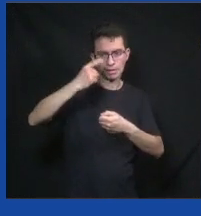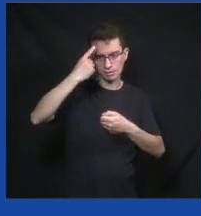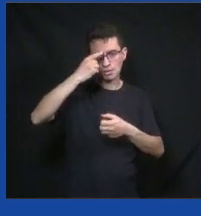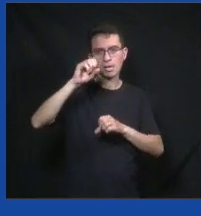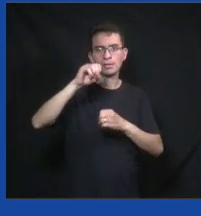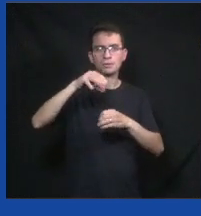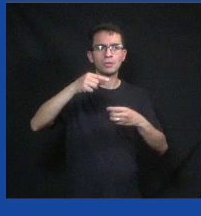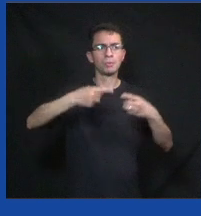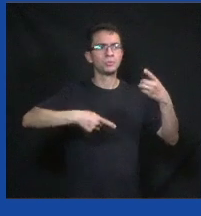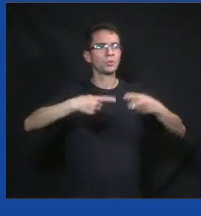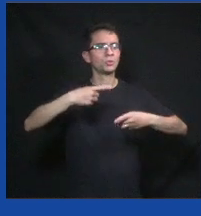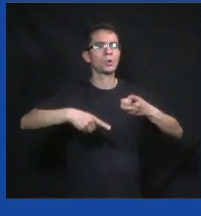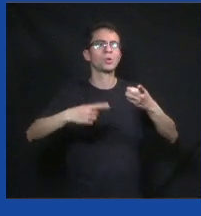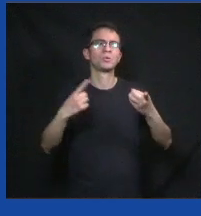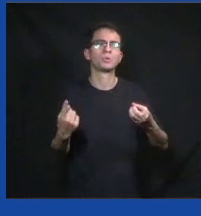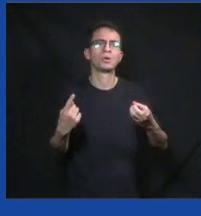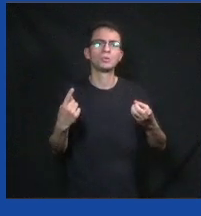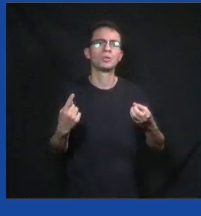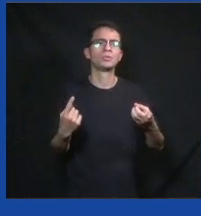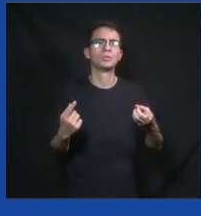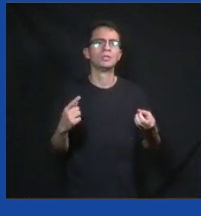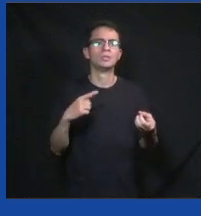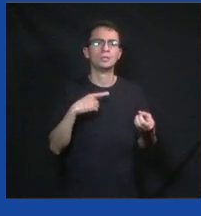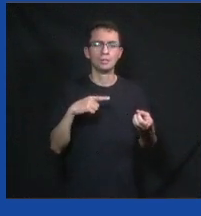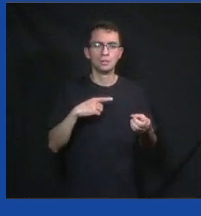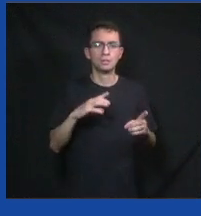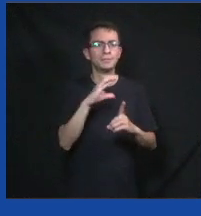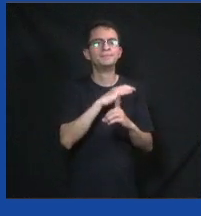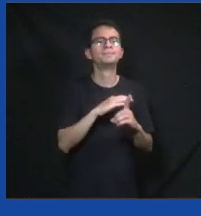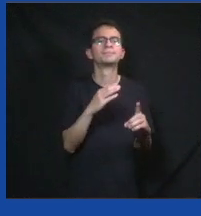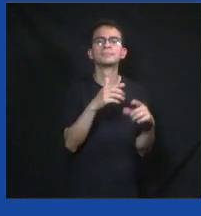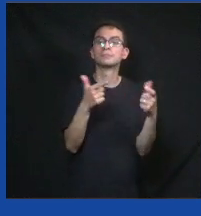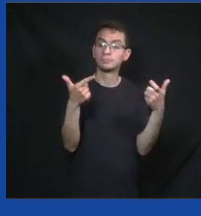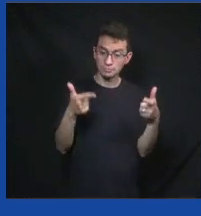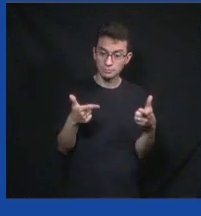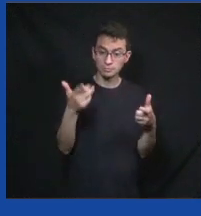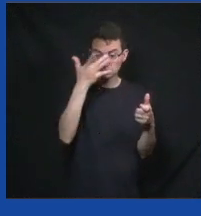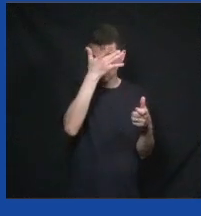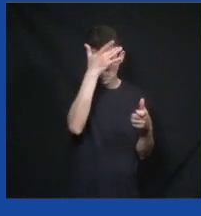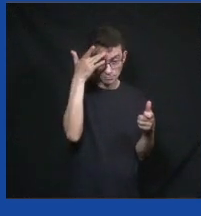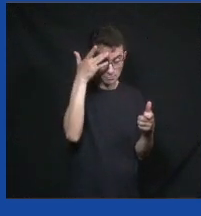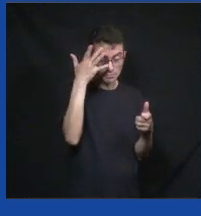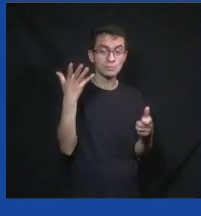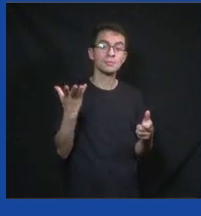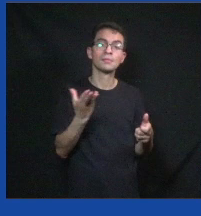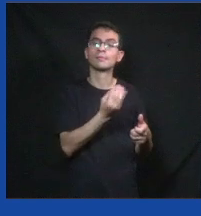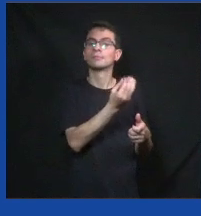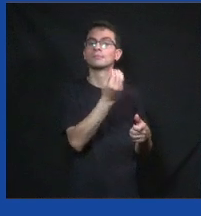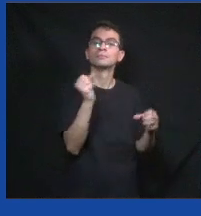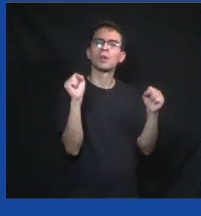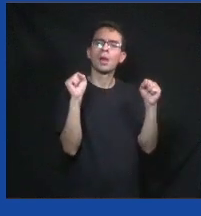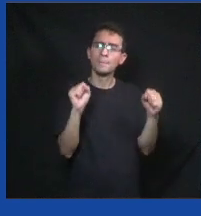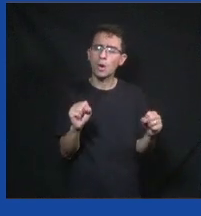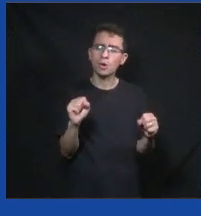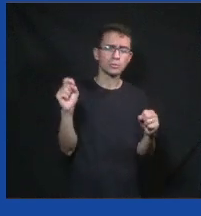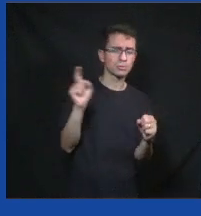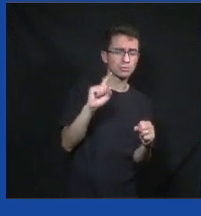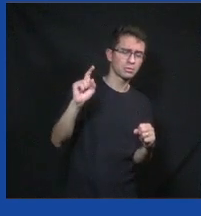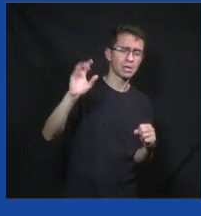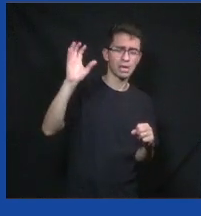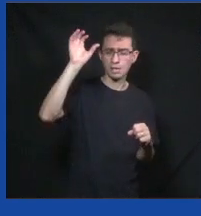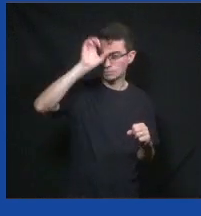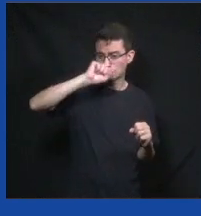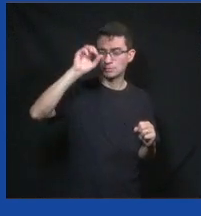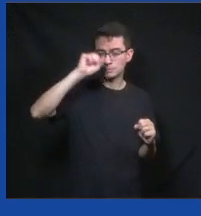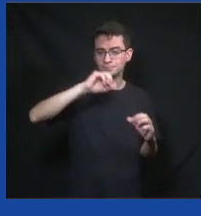política através de uma jornada do cidadão onde milhares de pessoas podem e começam a aprender sobre educação política